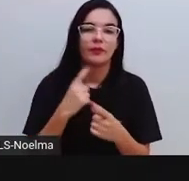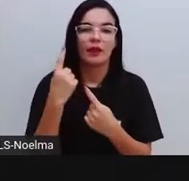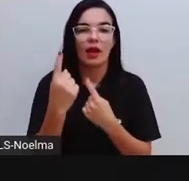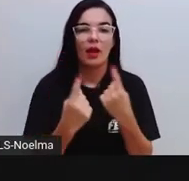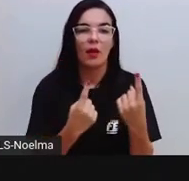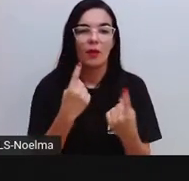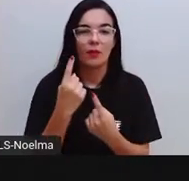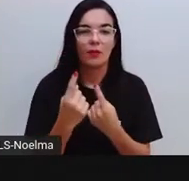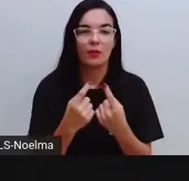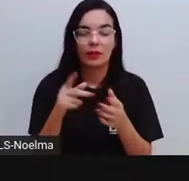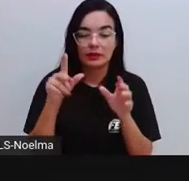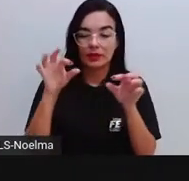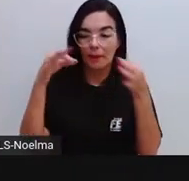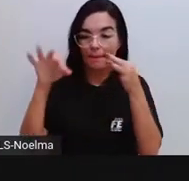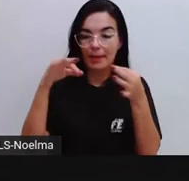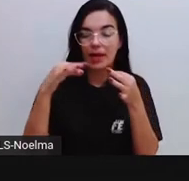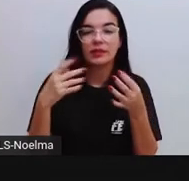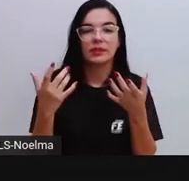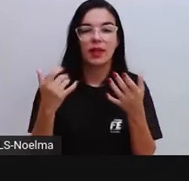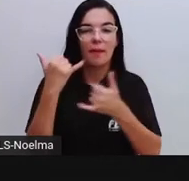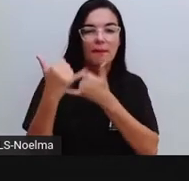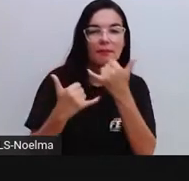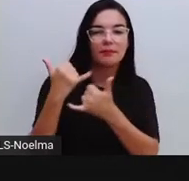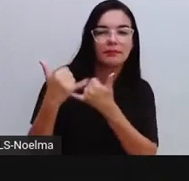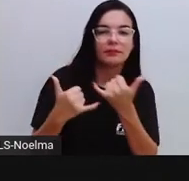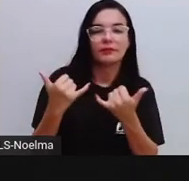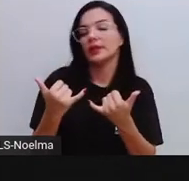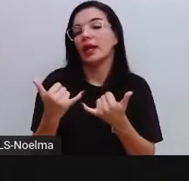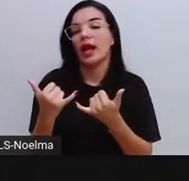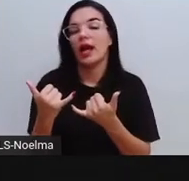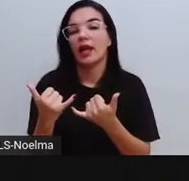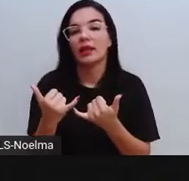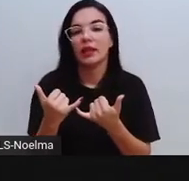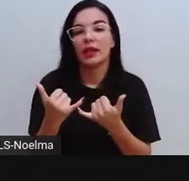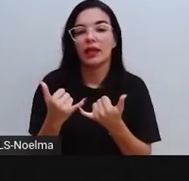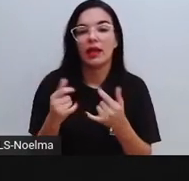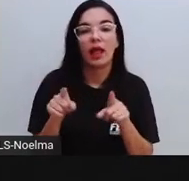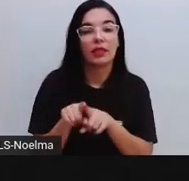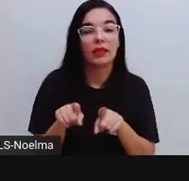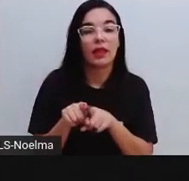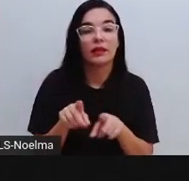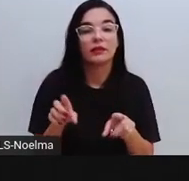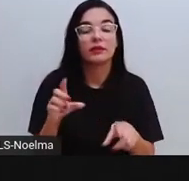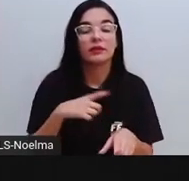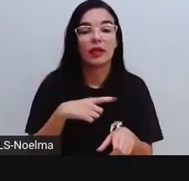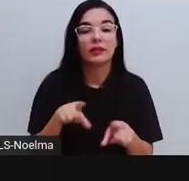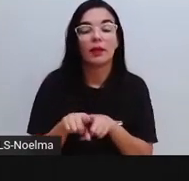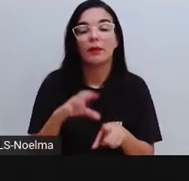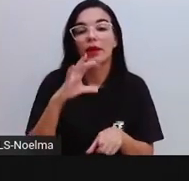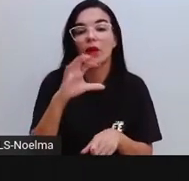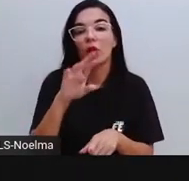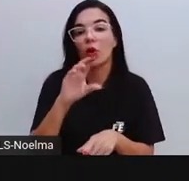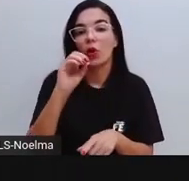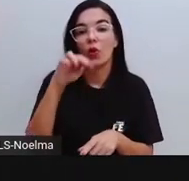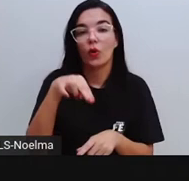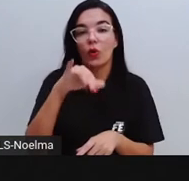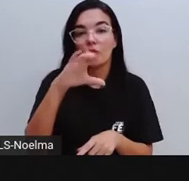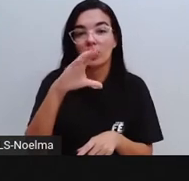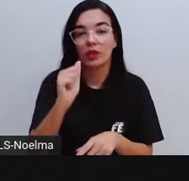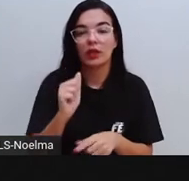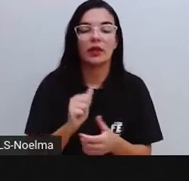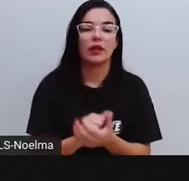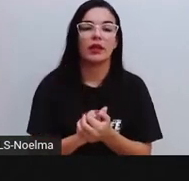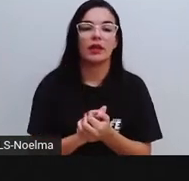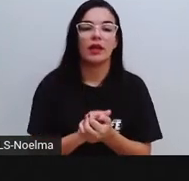algumas páginas que são de lazer, como de cruzadinha. Nós temos crônicas, nós temos a parte de carta